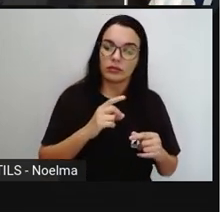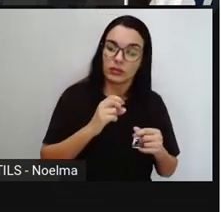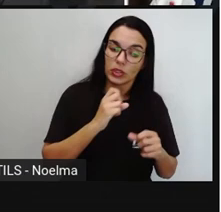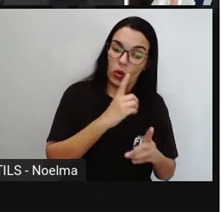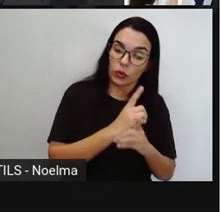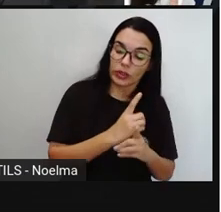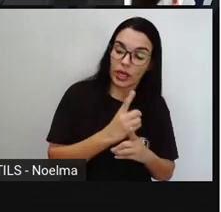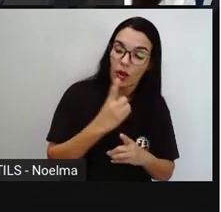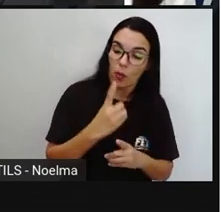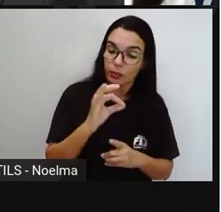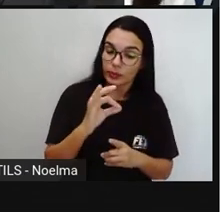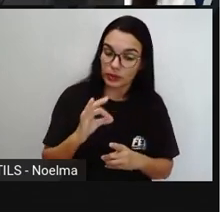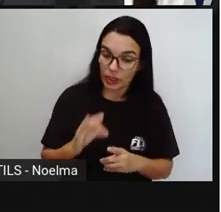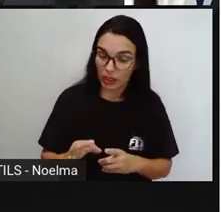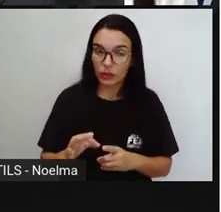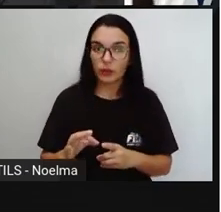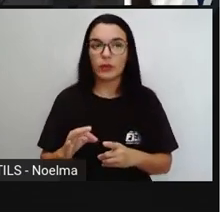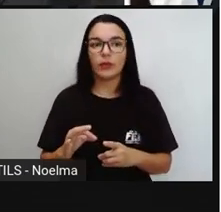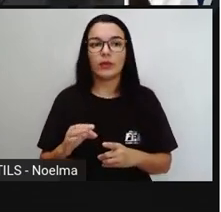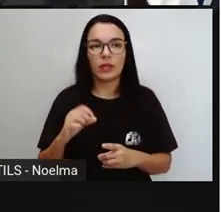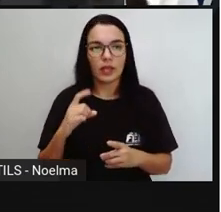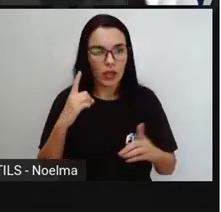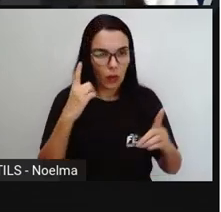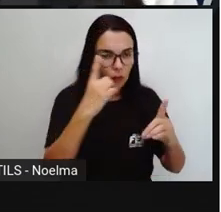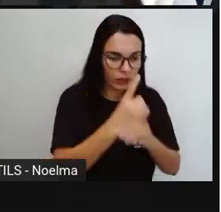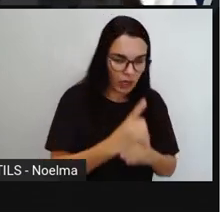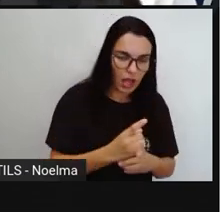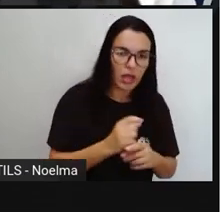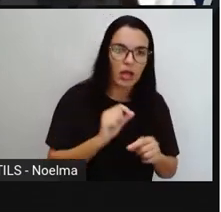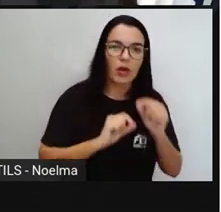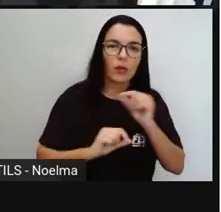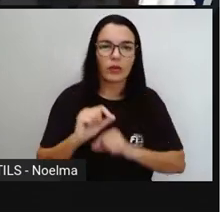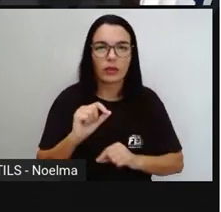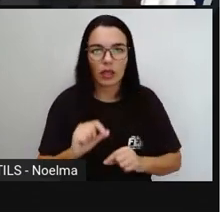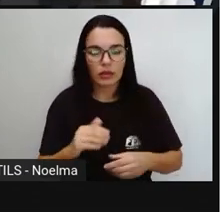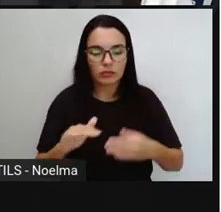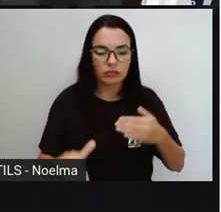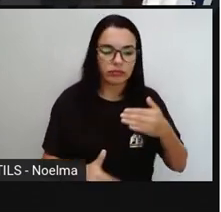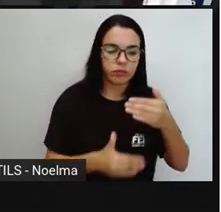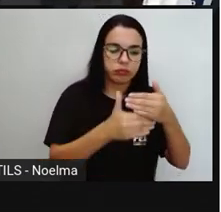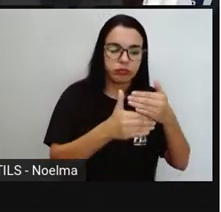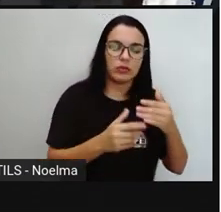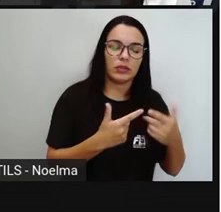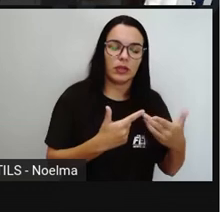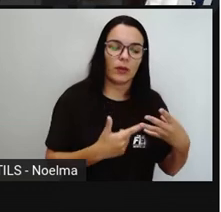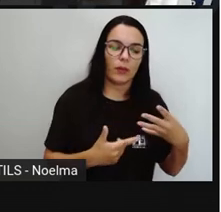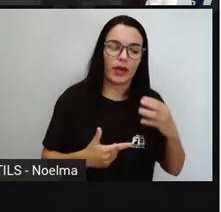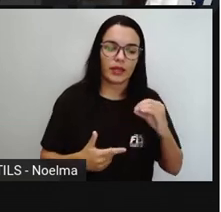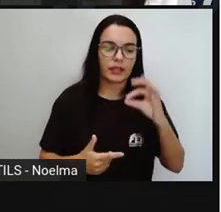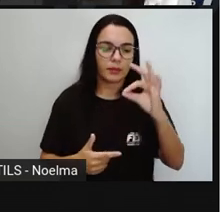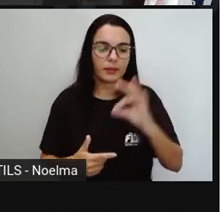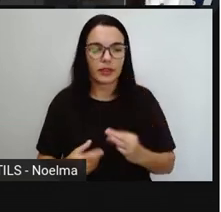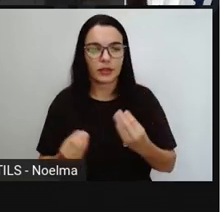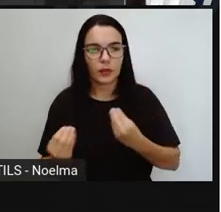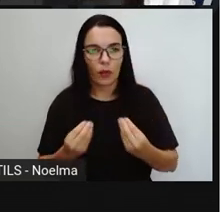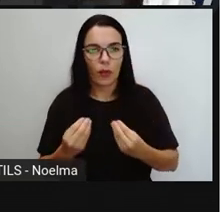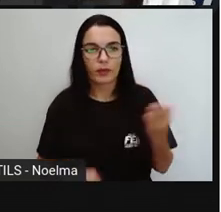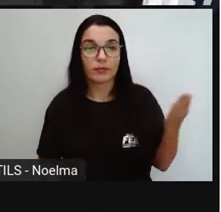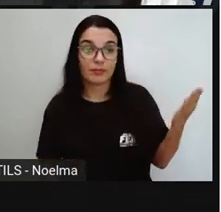encontrado de 1% encontrar o valor equivalente a 40% De que forma?